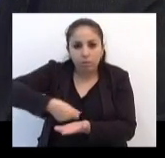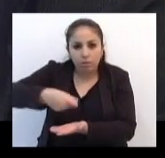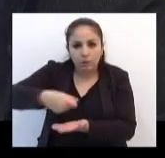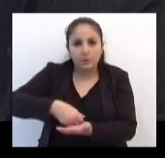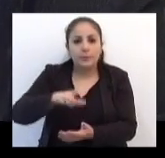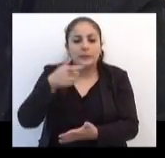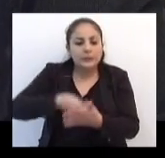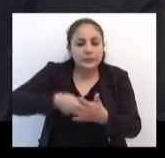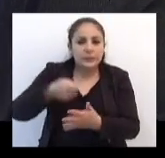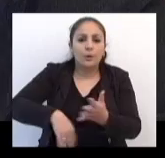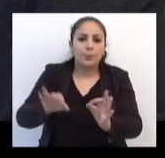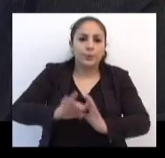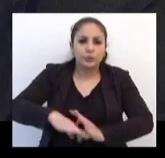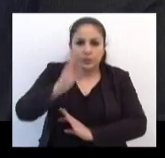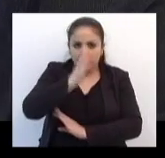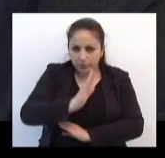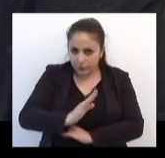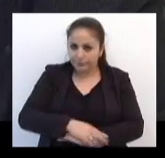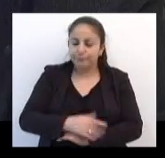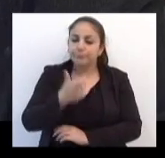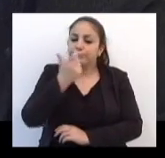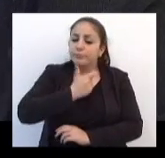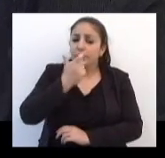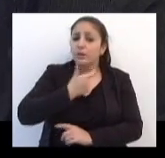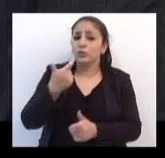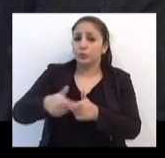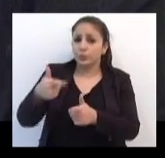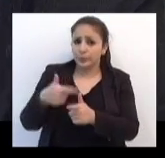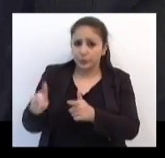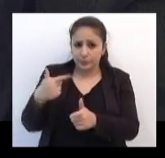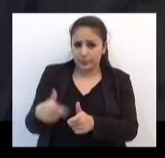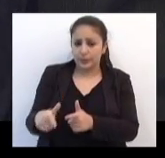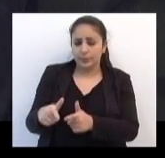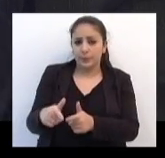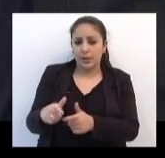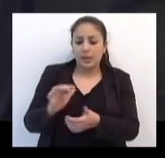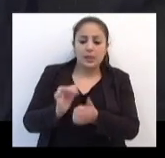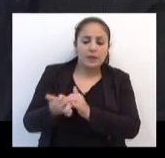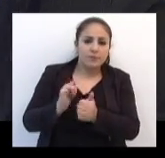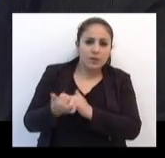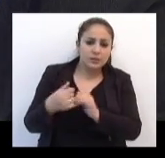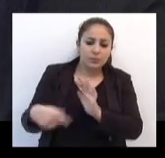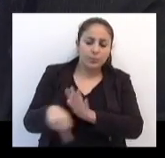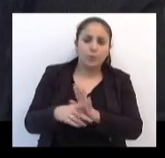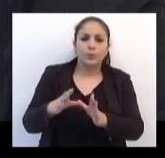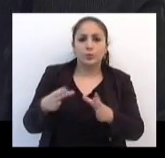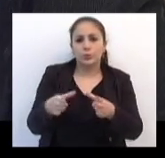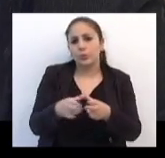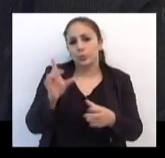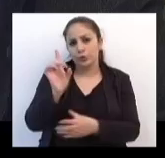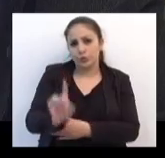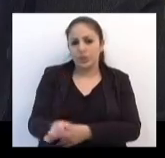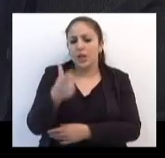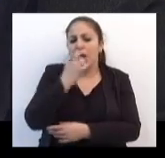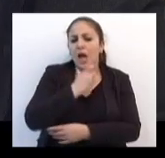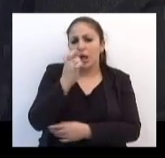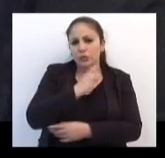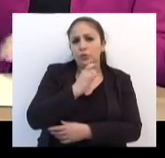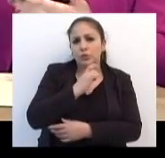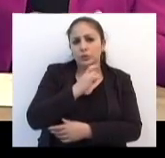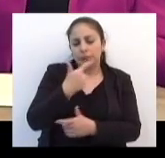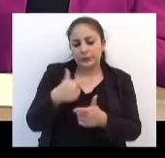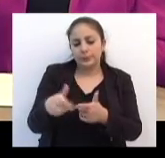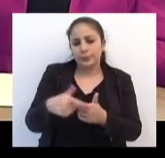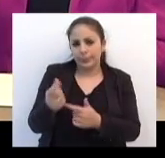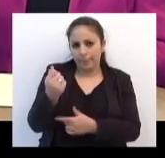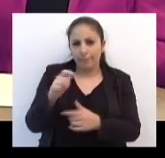seus projetos nacionais. Então, a crise, certamente, na avaliação do grupo de direita, a crise é muito grande.